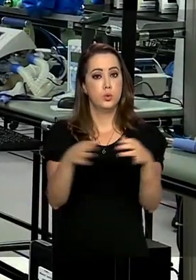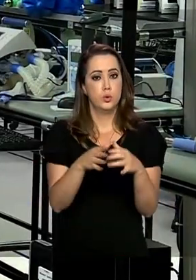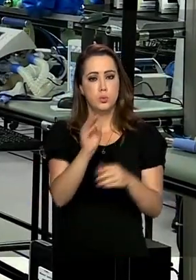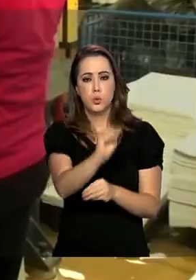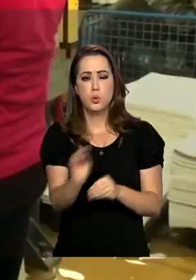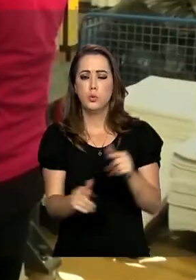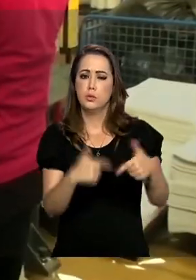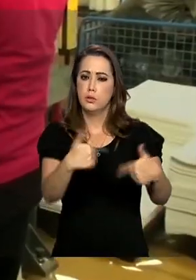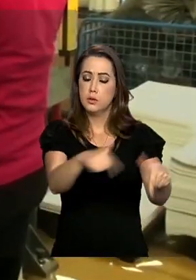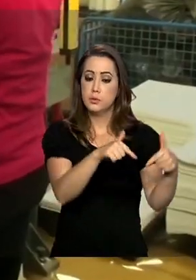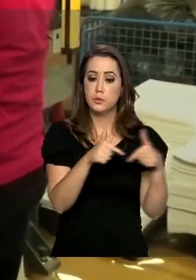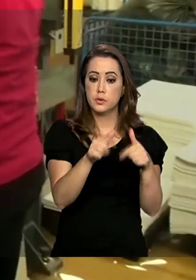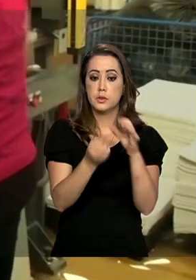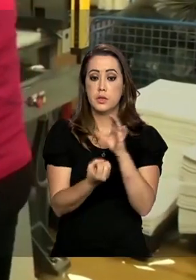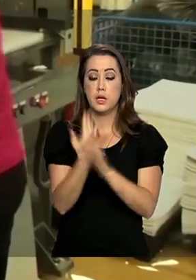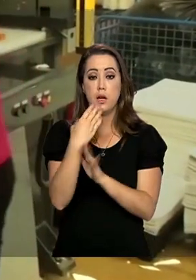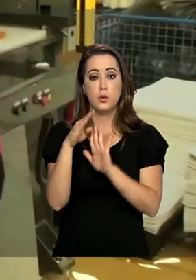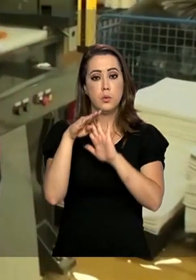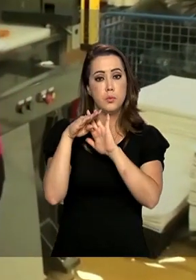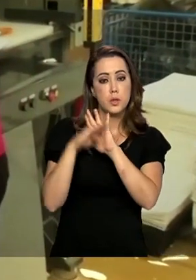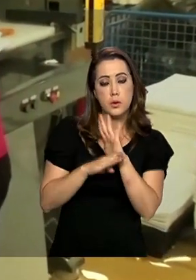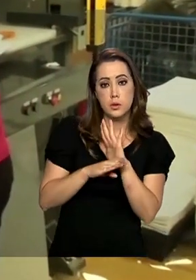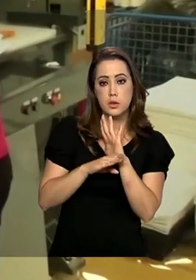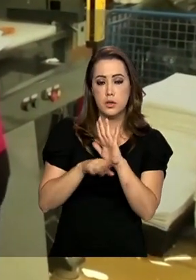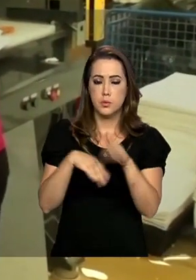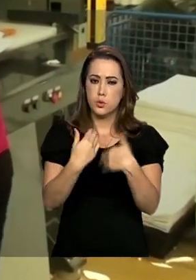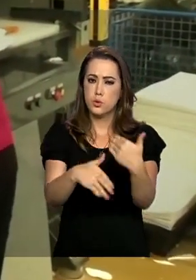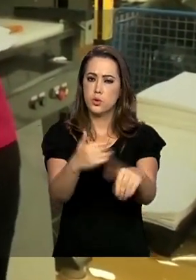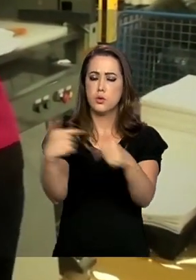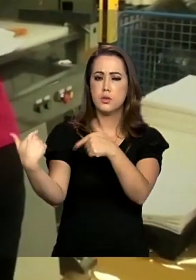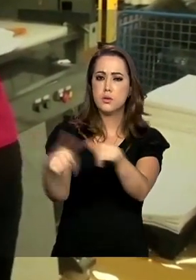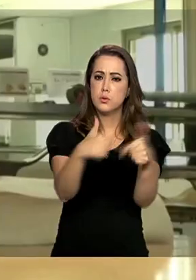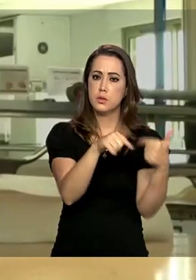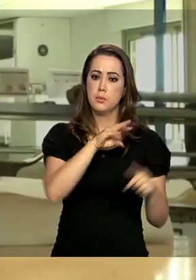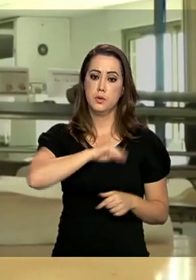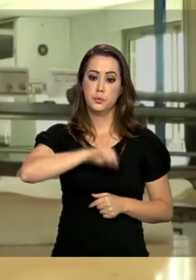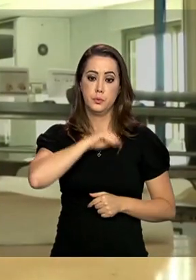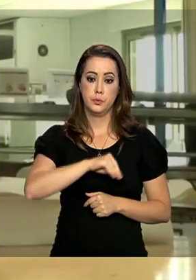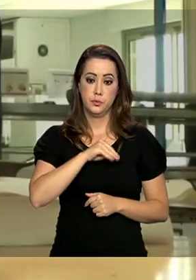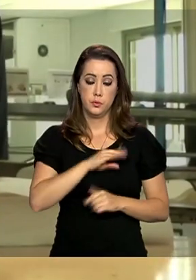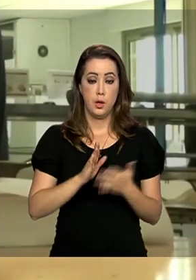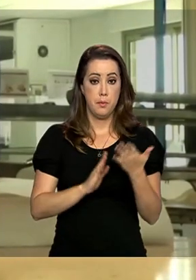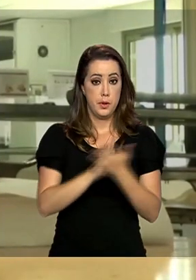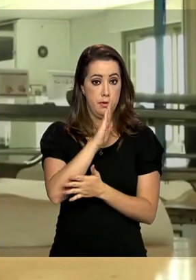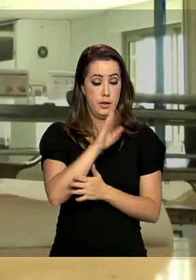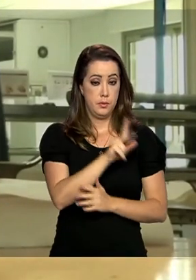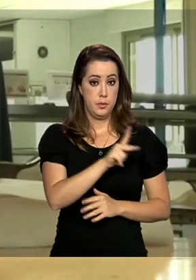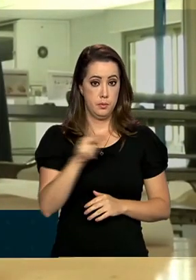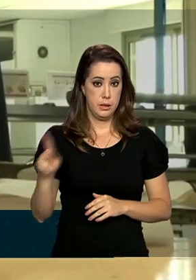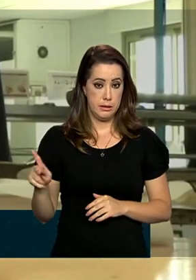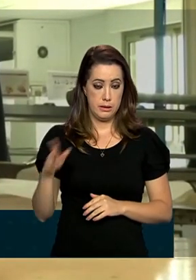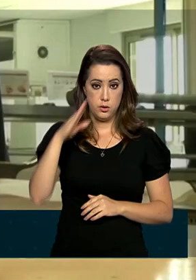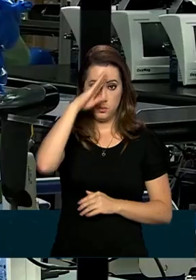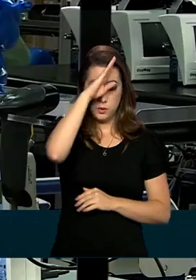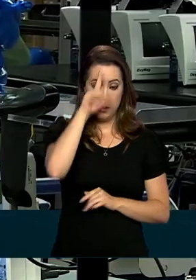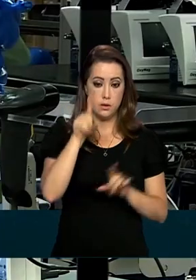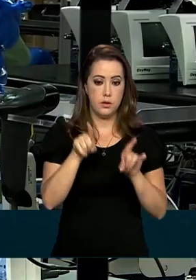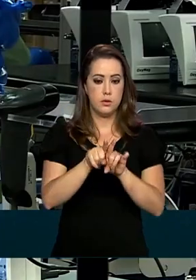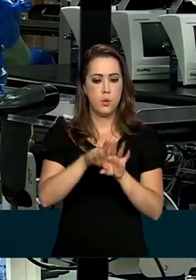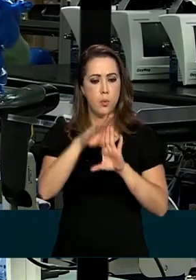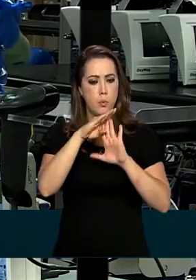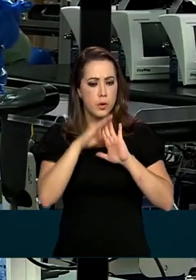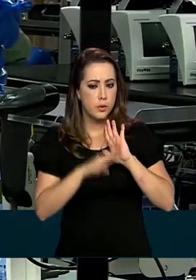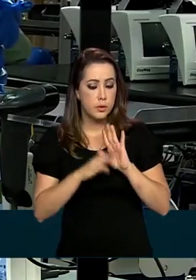preservados, foi criado o Programa Emergencial de Manutenção do Emprego e da Renda. Sancionado pelo presidente Jair Bolsonaro, o